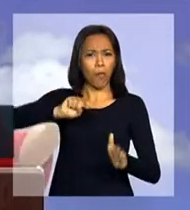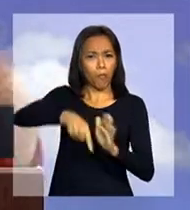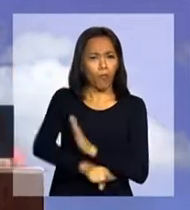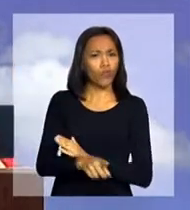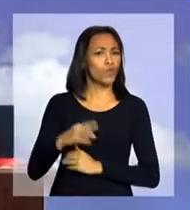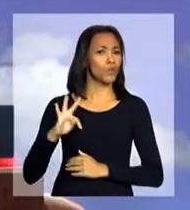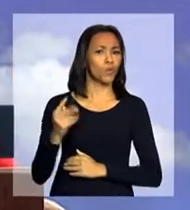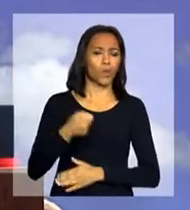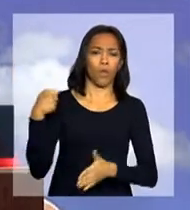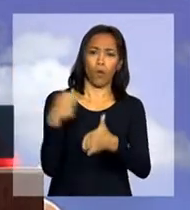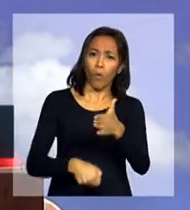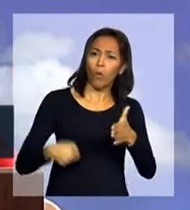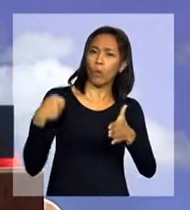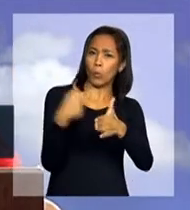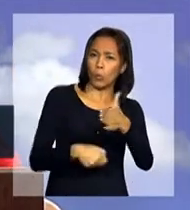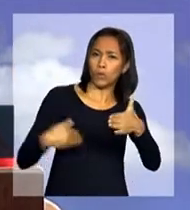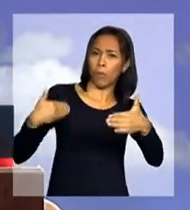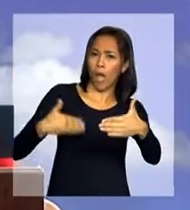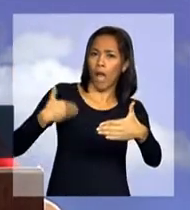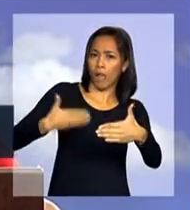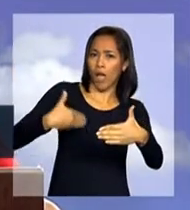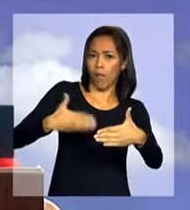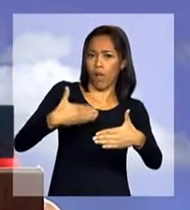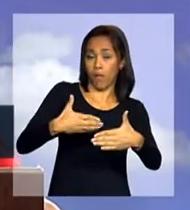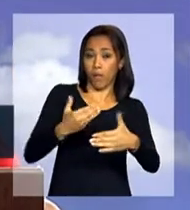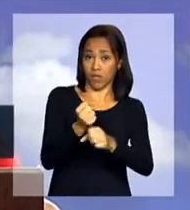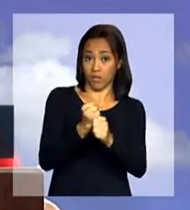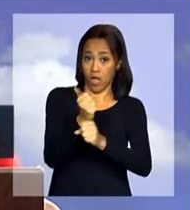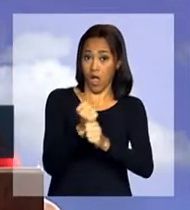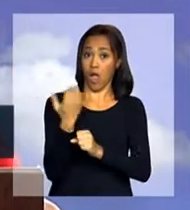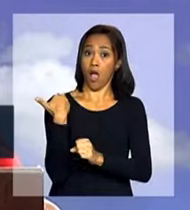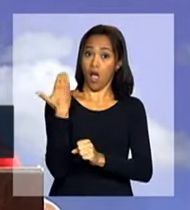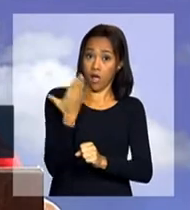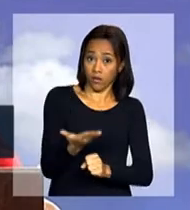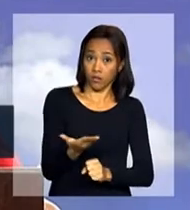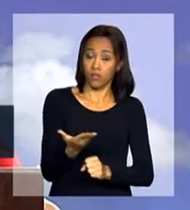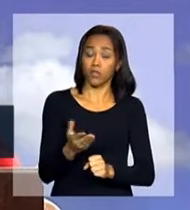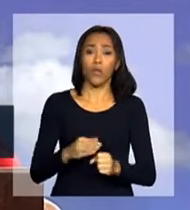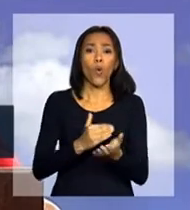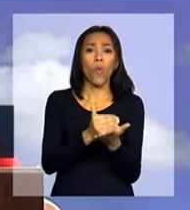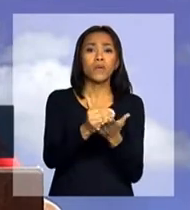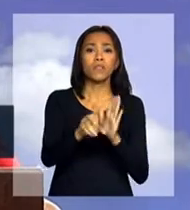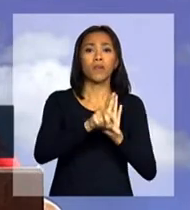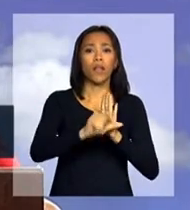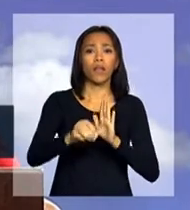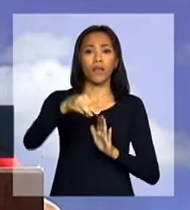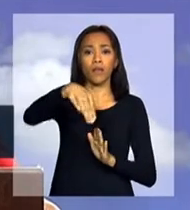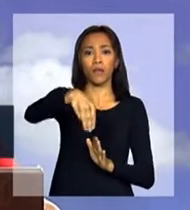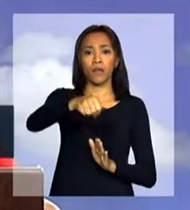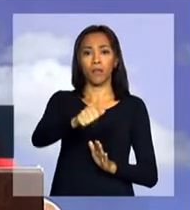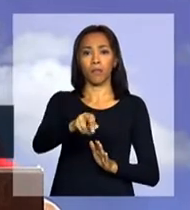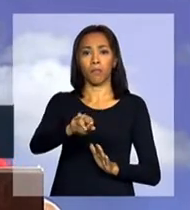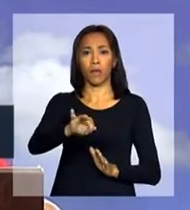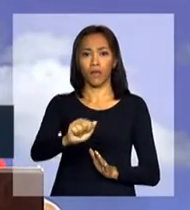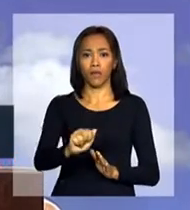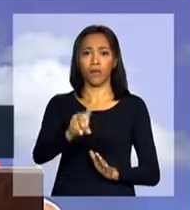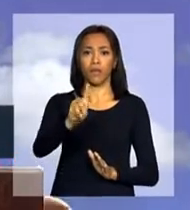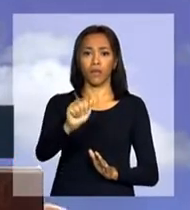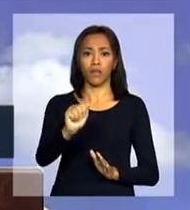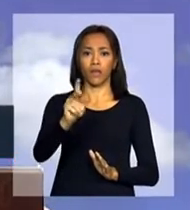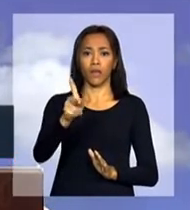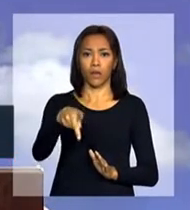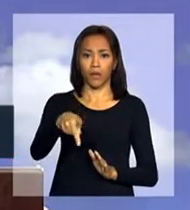que foi desenvolvida nesses últimos anos, começando pela Lei Maria da Penha, que